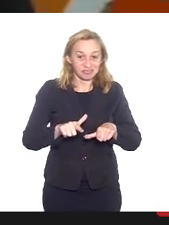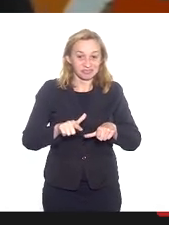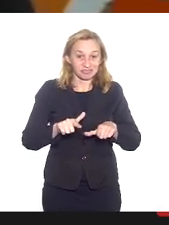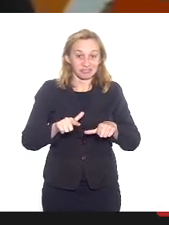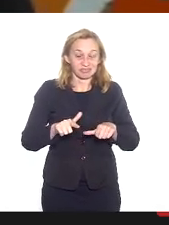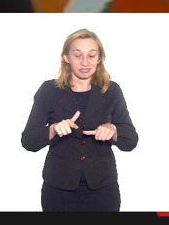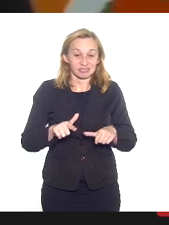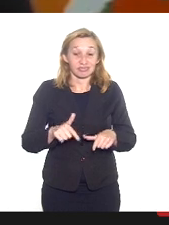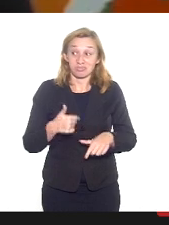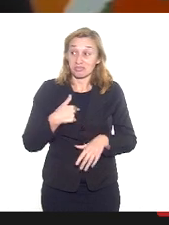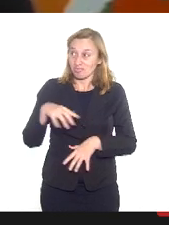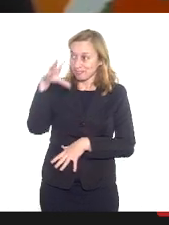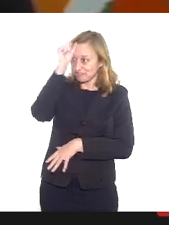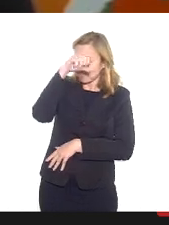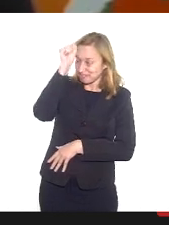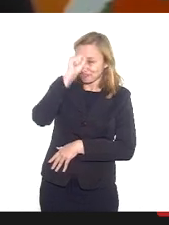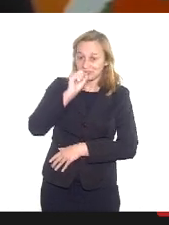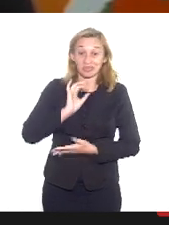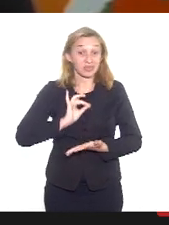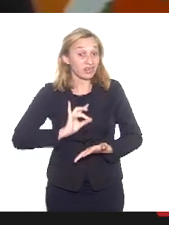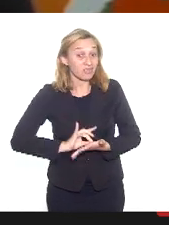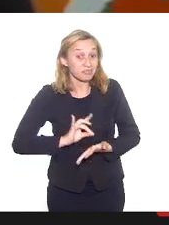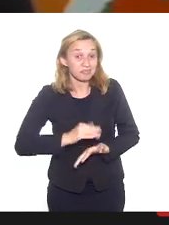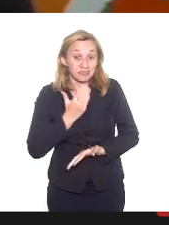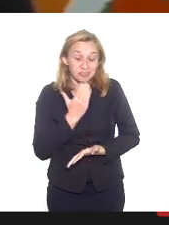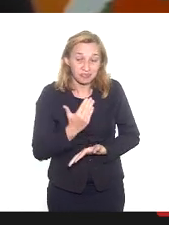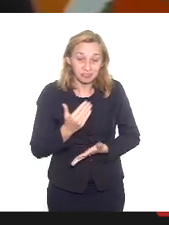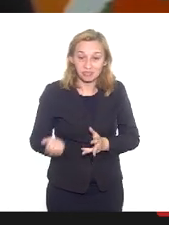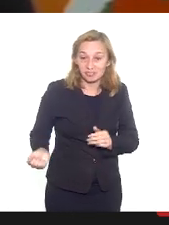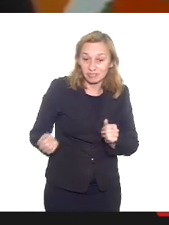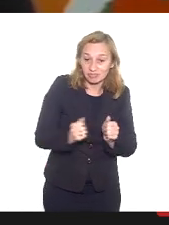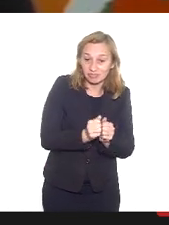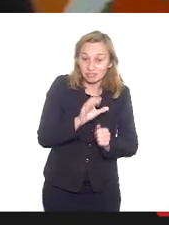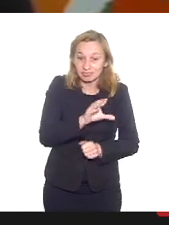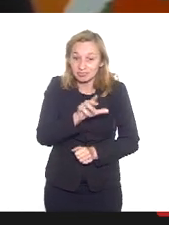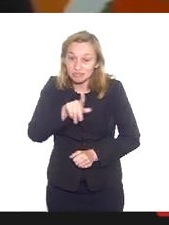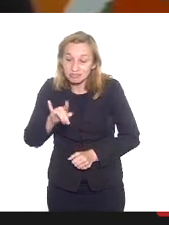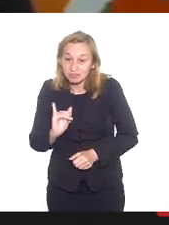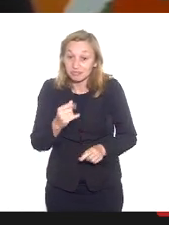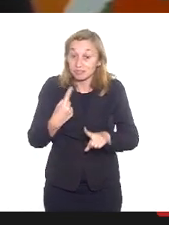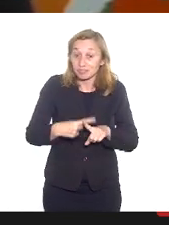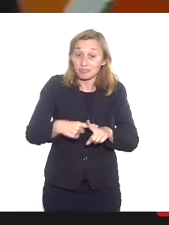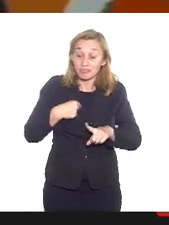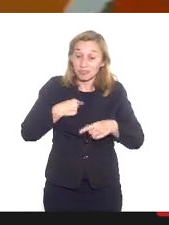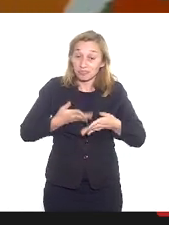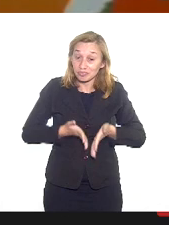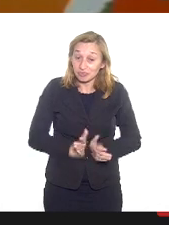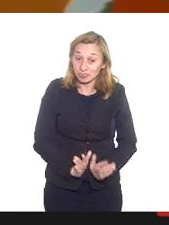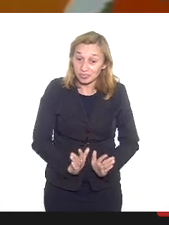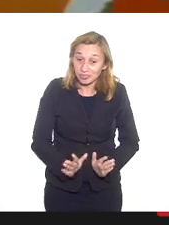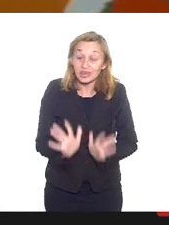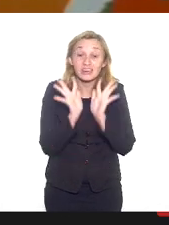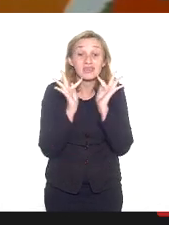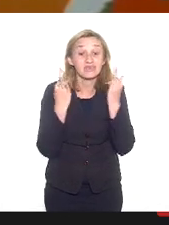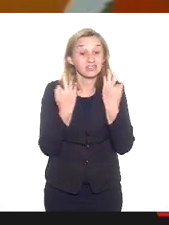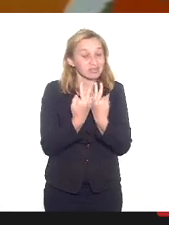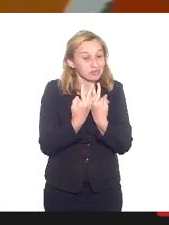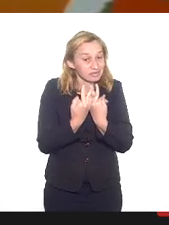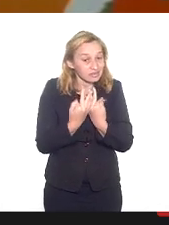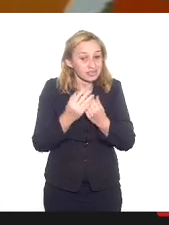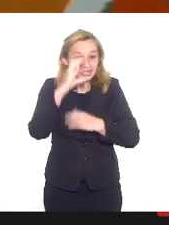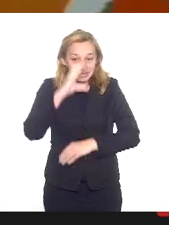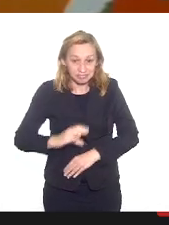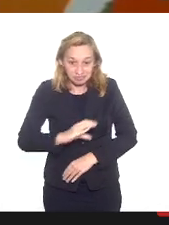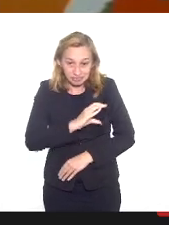enriquecido muito. Eu, na verdade, pedi para participar dessa CPI porque eu nasci em família muito